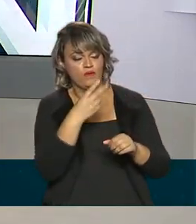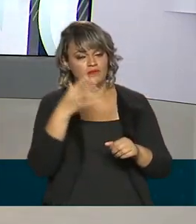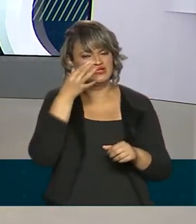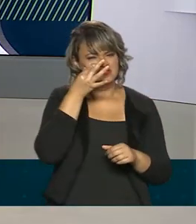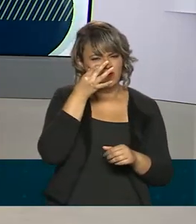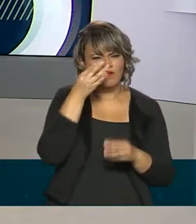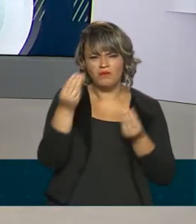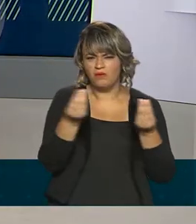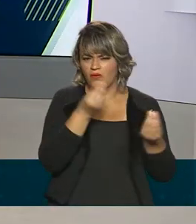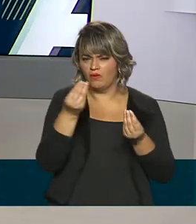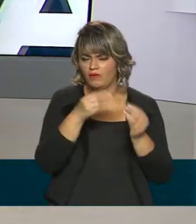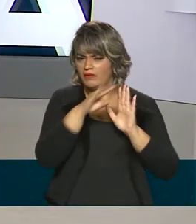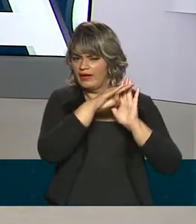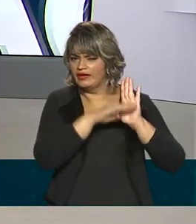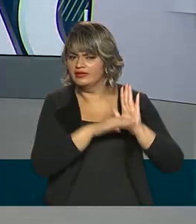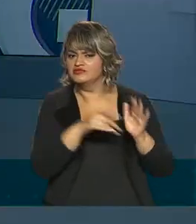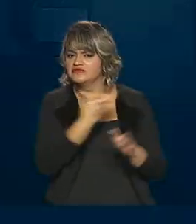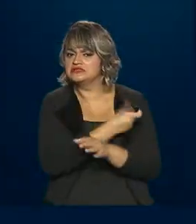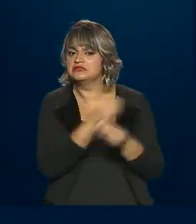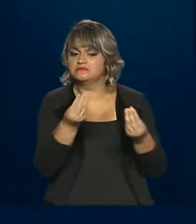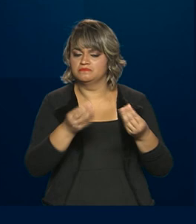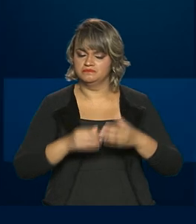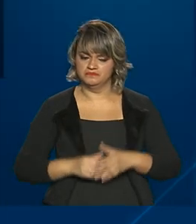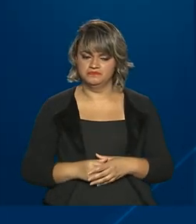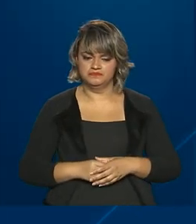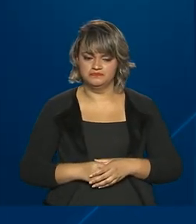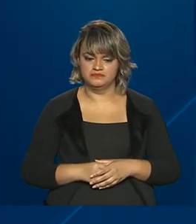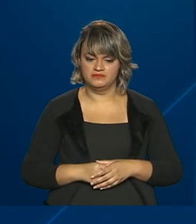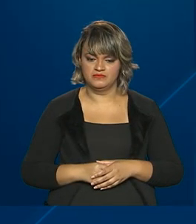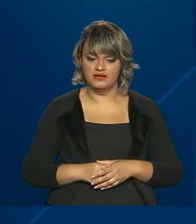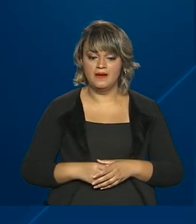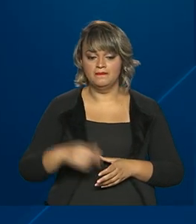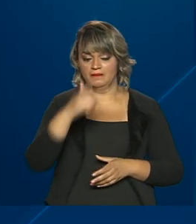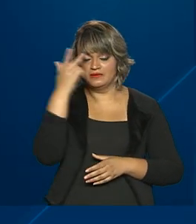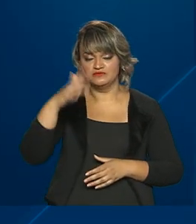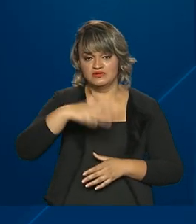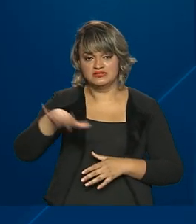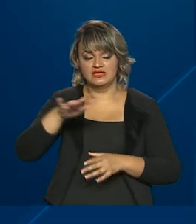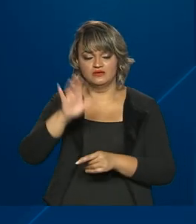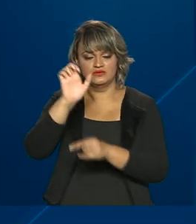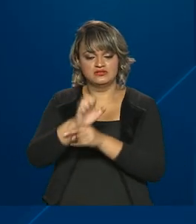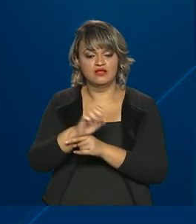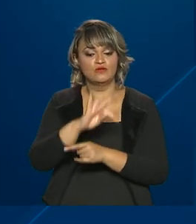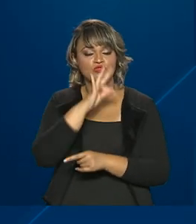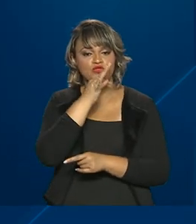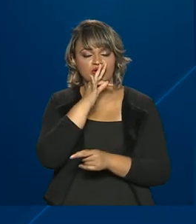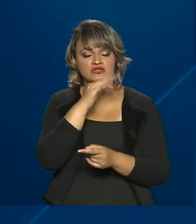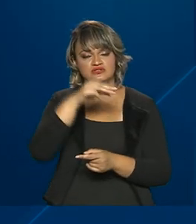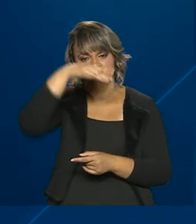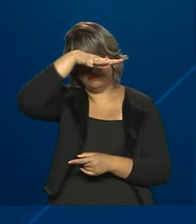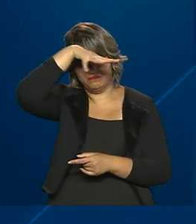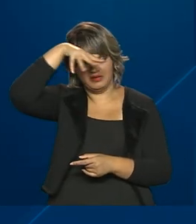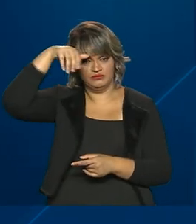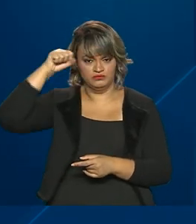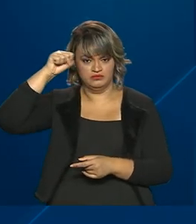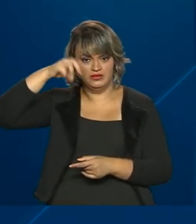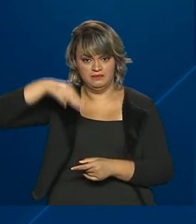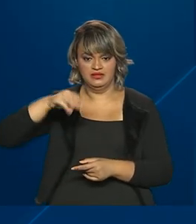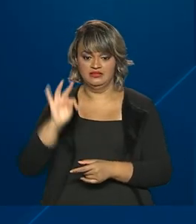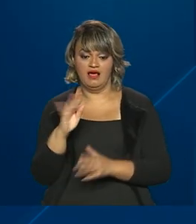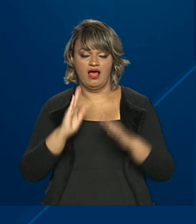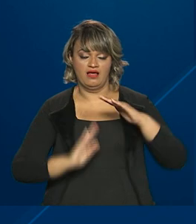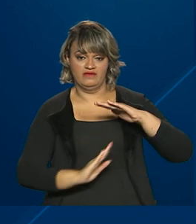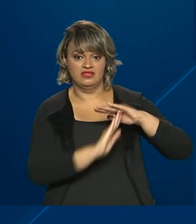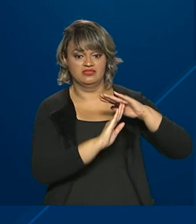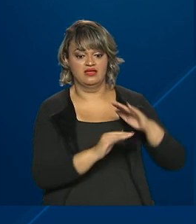Vamos ver como ficou o novo calendário. Para os pecuaristas do Tocantins e do Mato Grosso, a prorrogação vai até